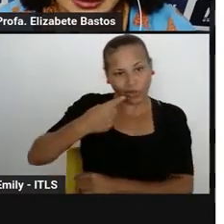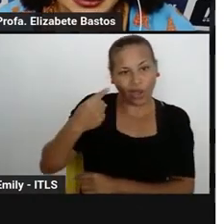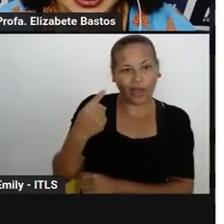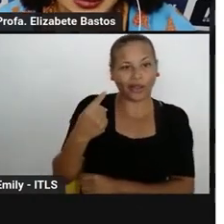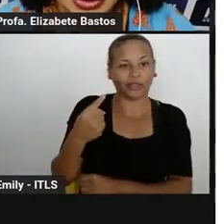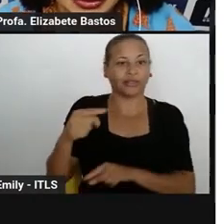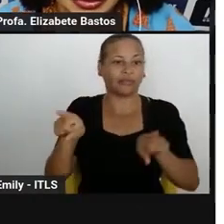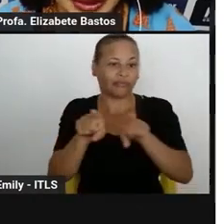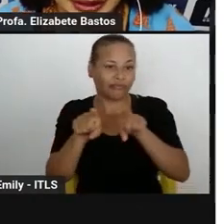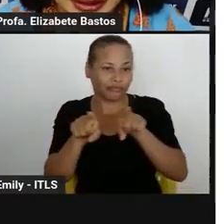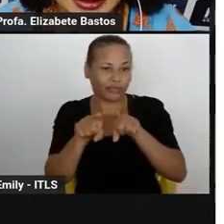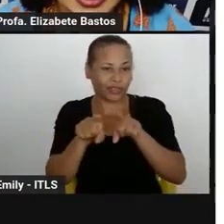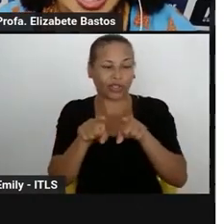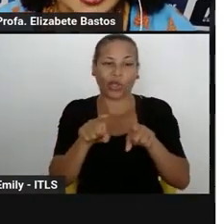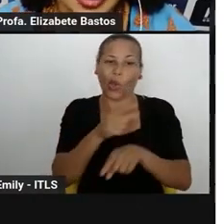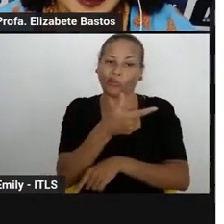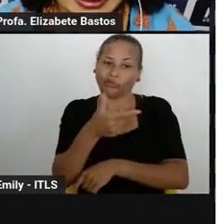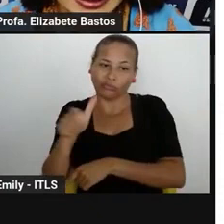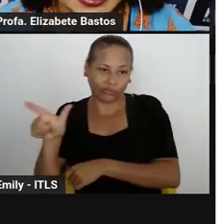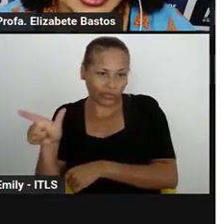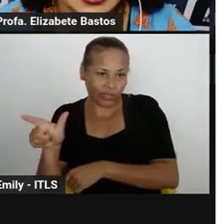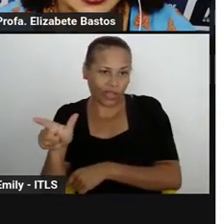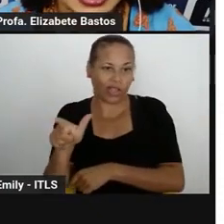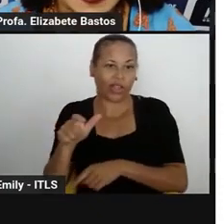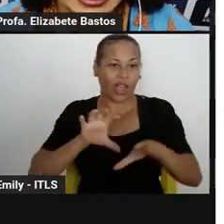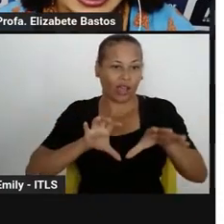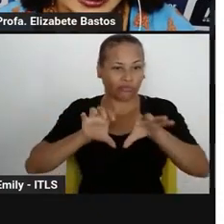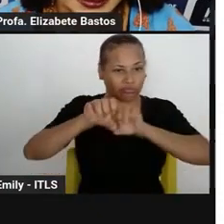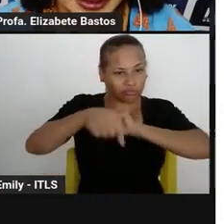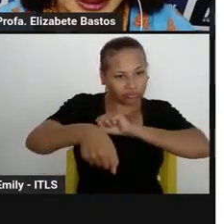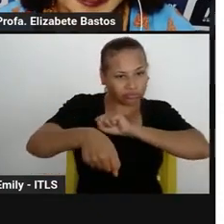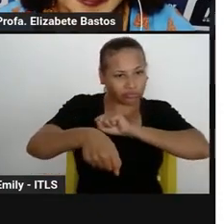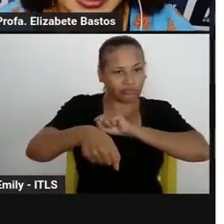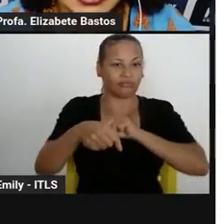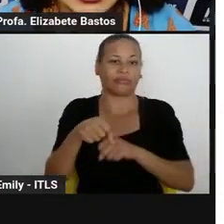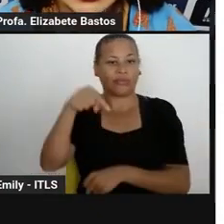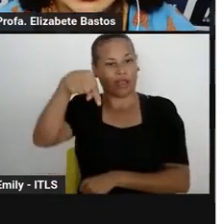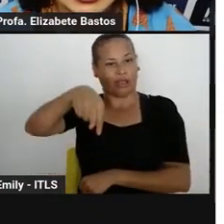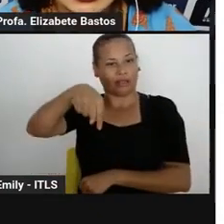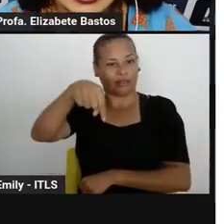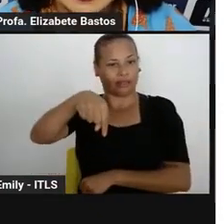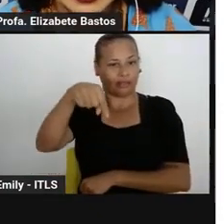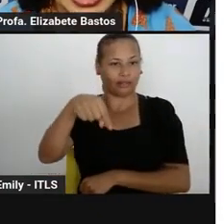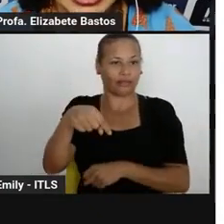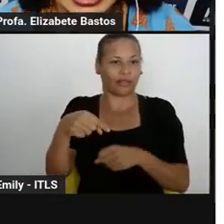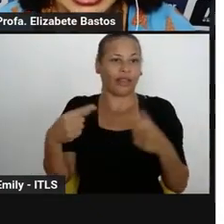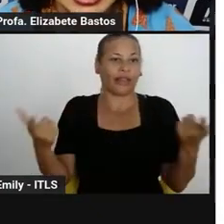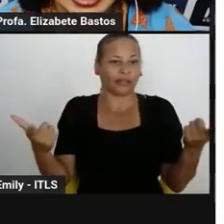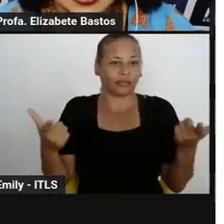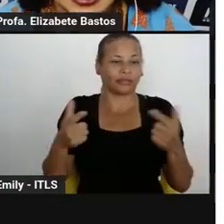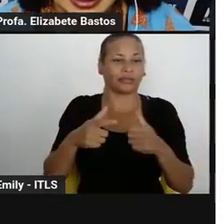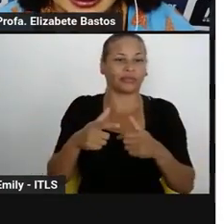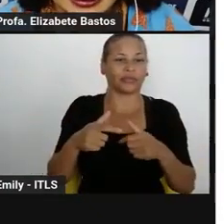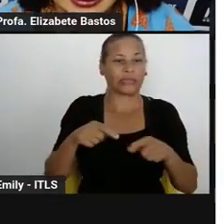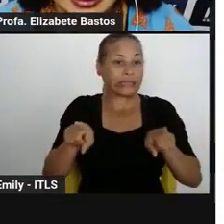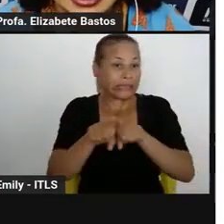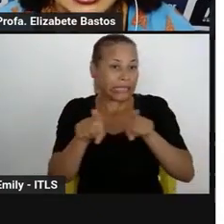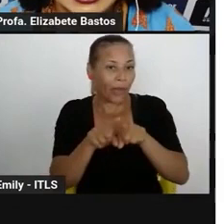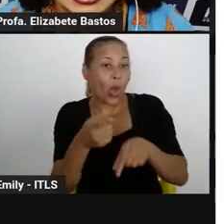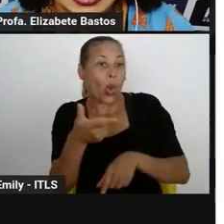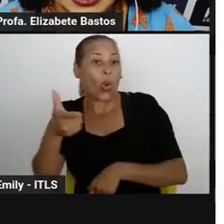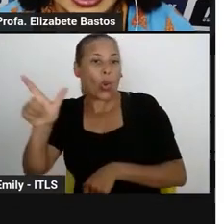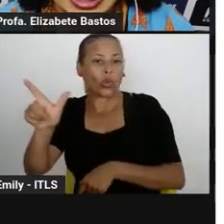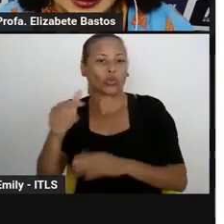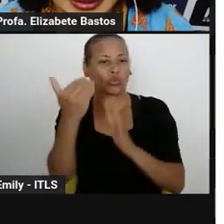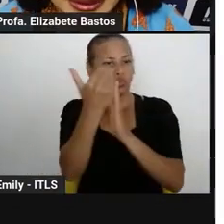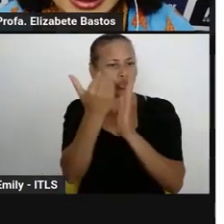quando não tiver a formação desenvolvida pela SEDUC, e o restante da carga horária, né? As